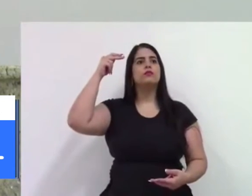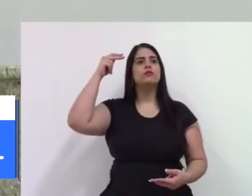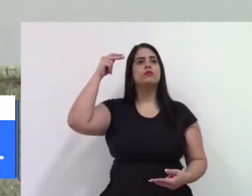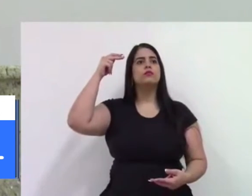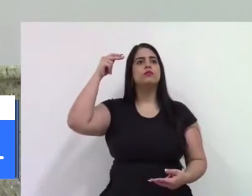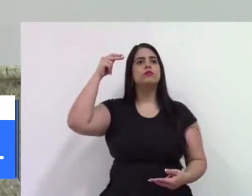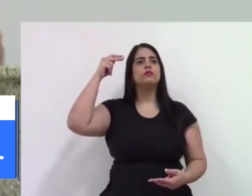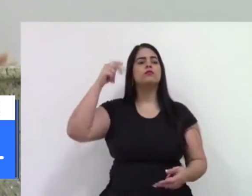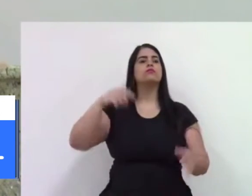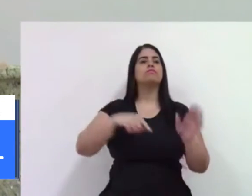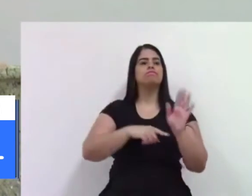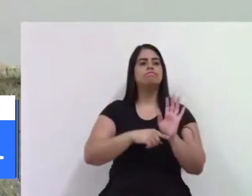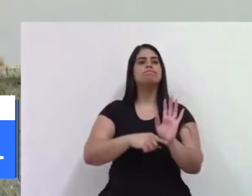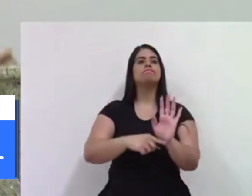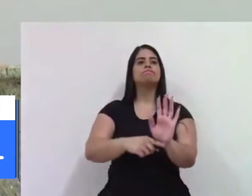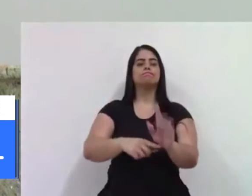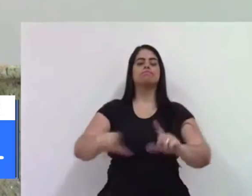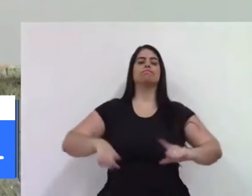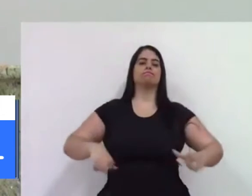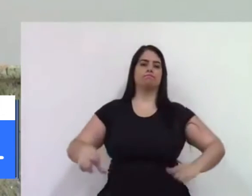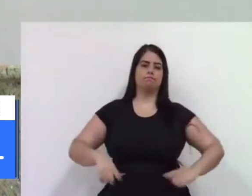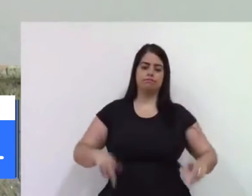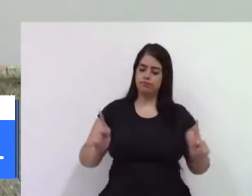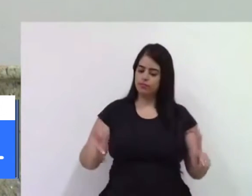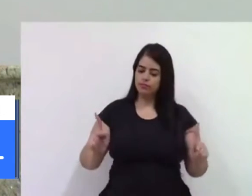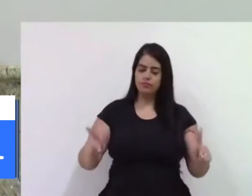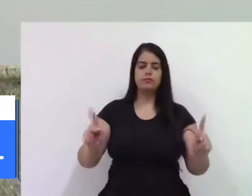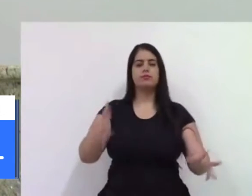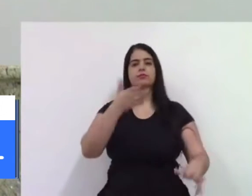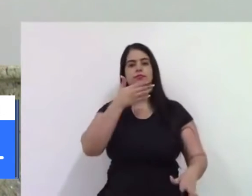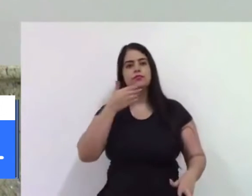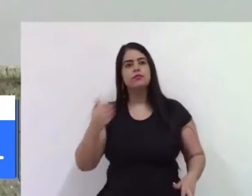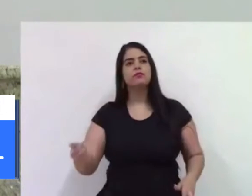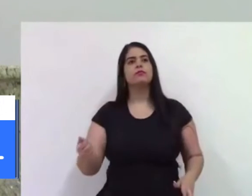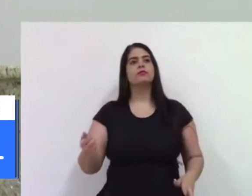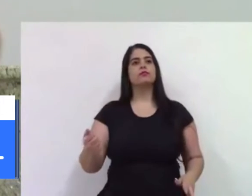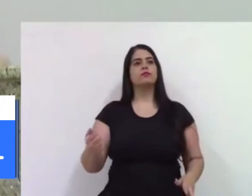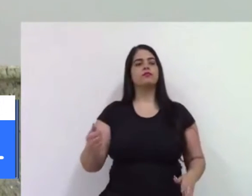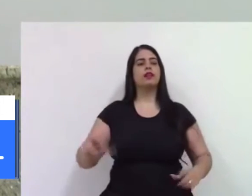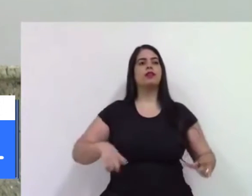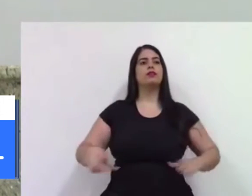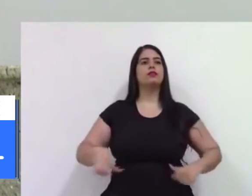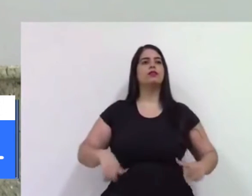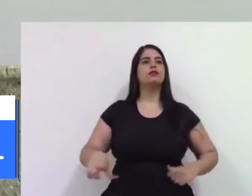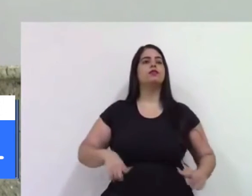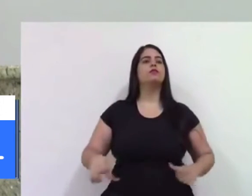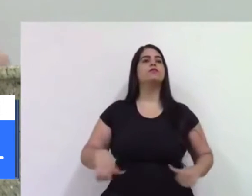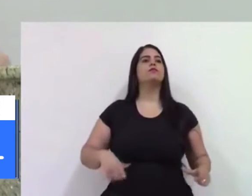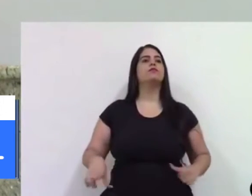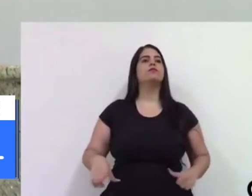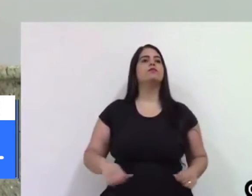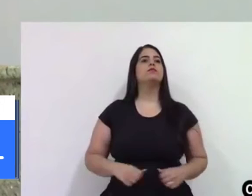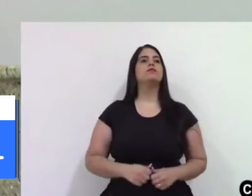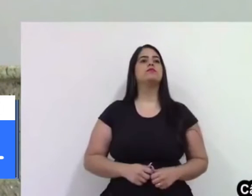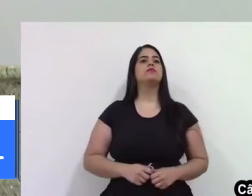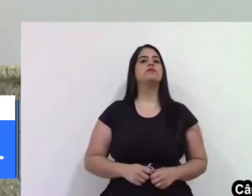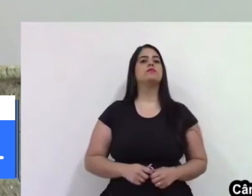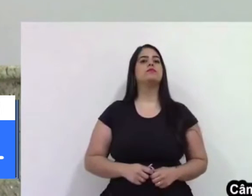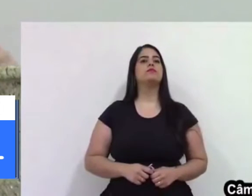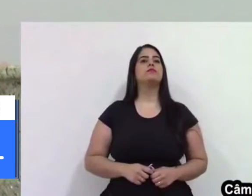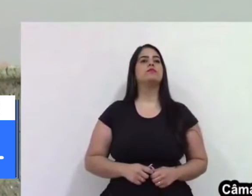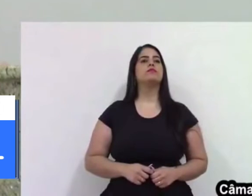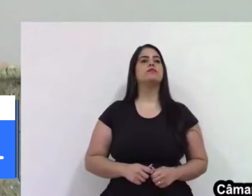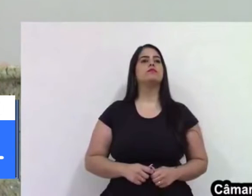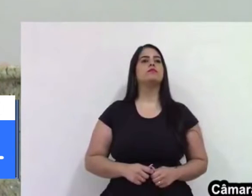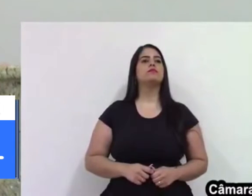feita ajuda ele a trabalhar cada vez melhor e se trabalha com aquilo que se pode ser feito, que se pode beneficiar